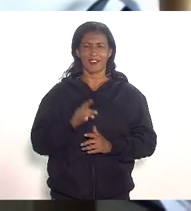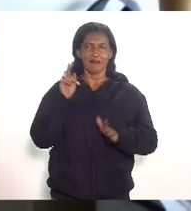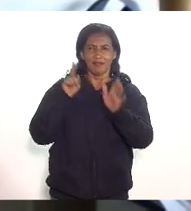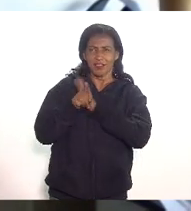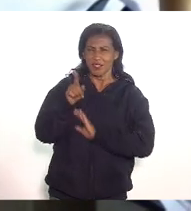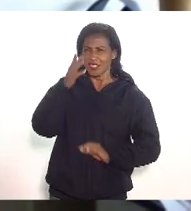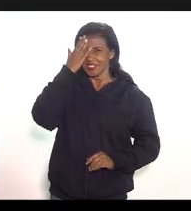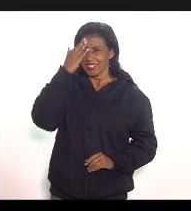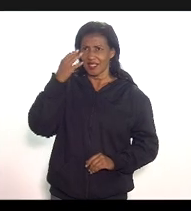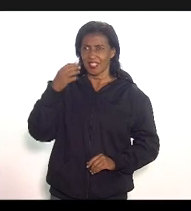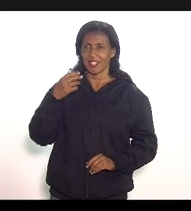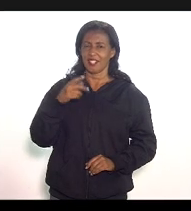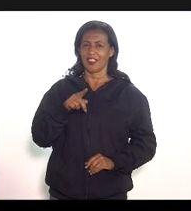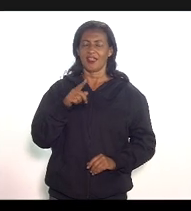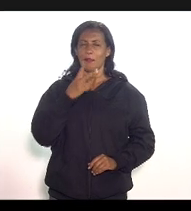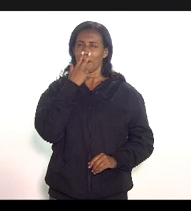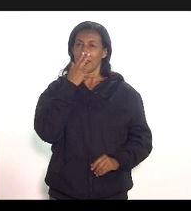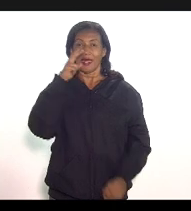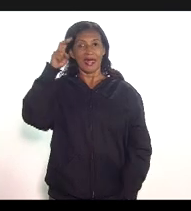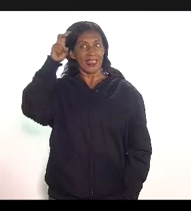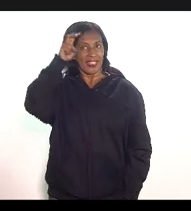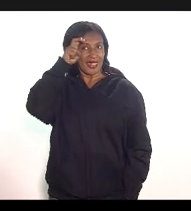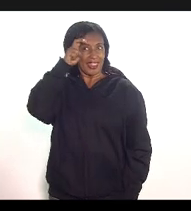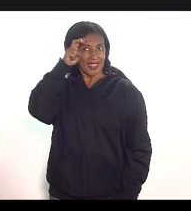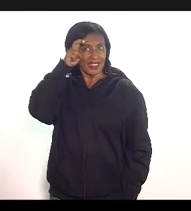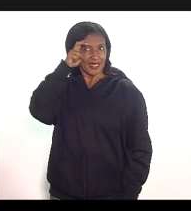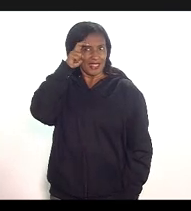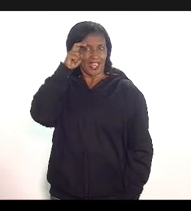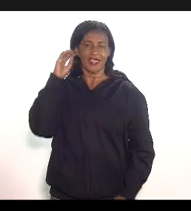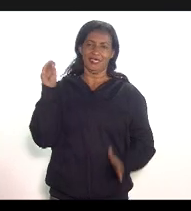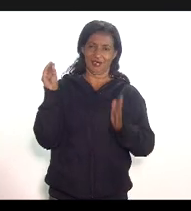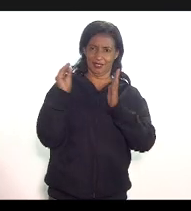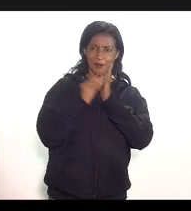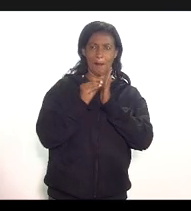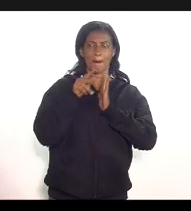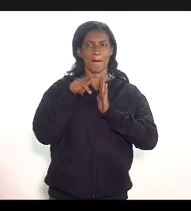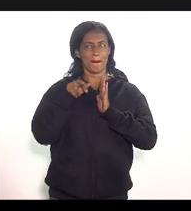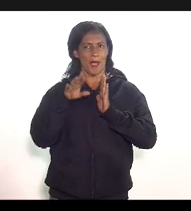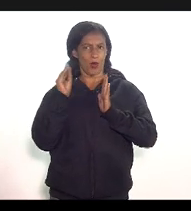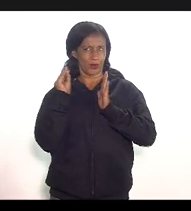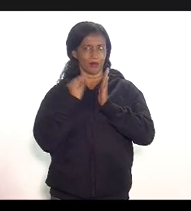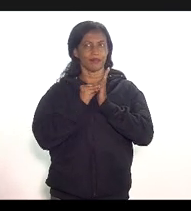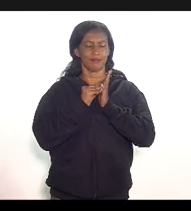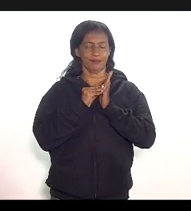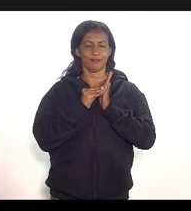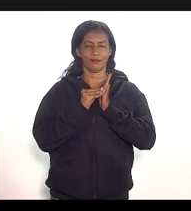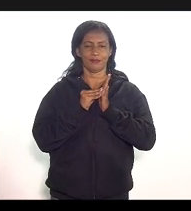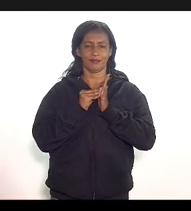quinta-feira Luiz na pauta quinta-feira então minha